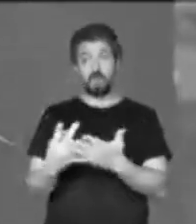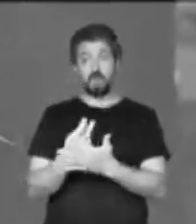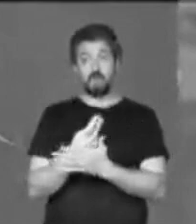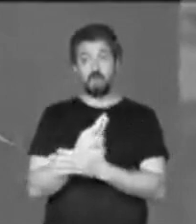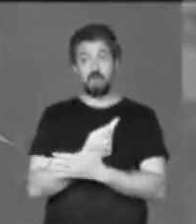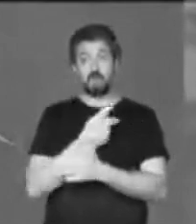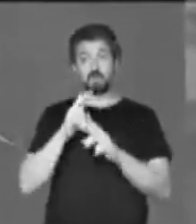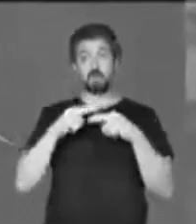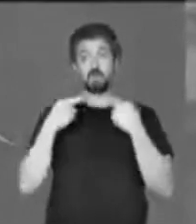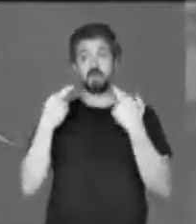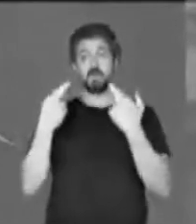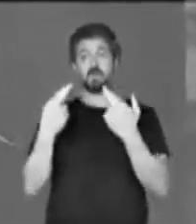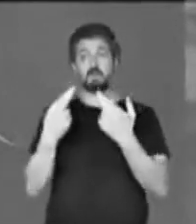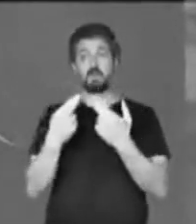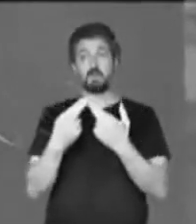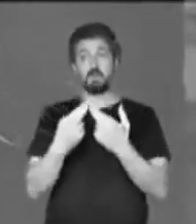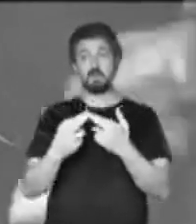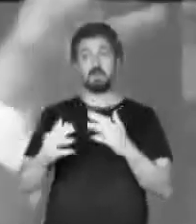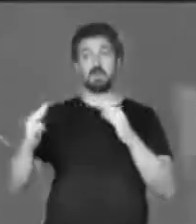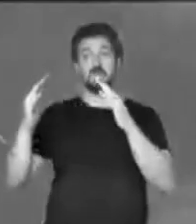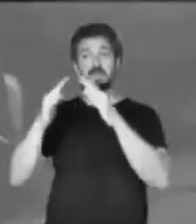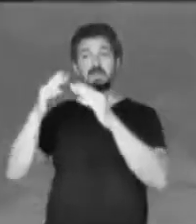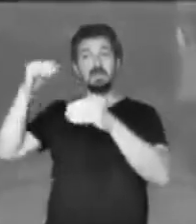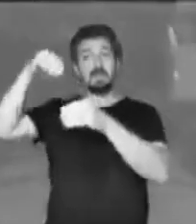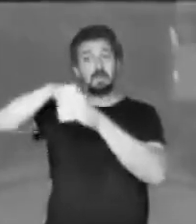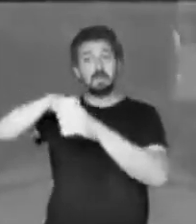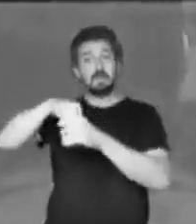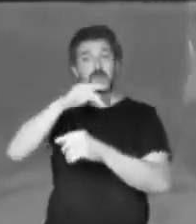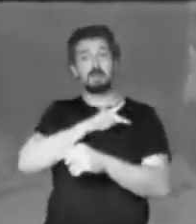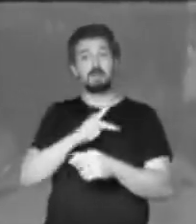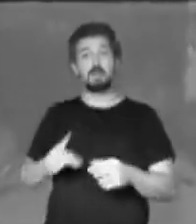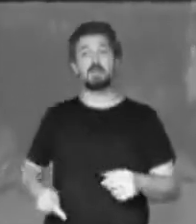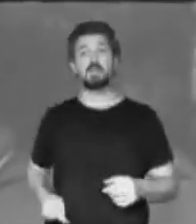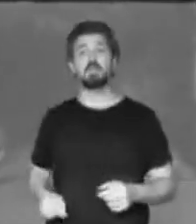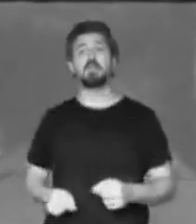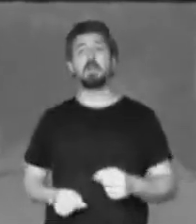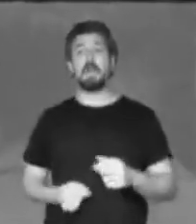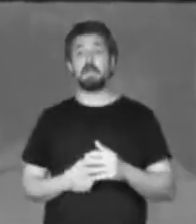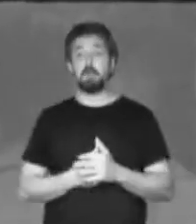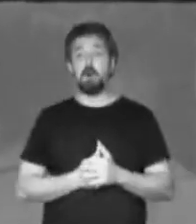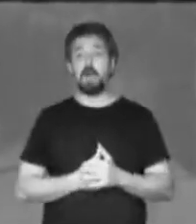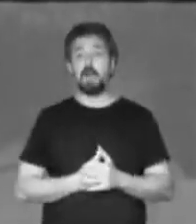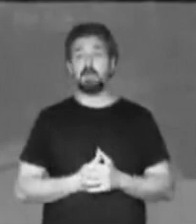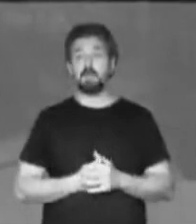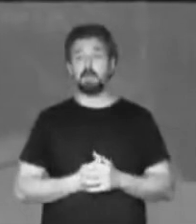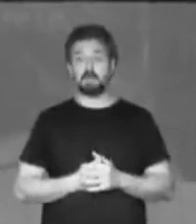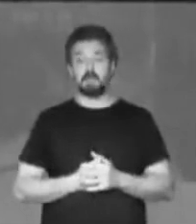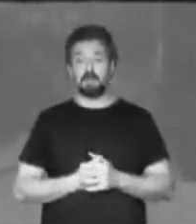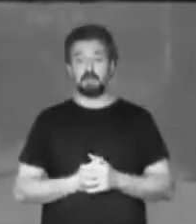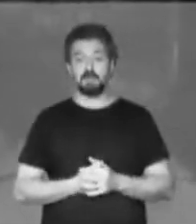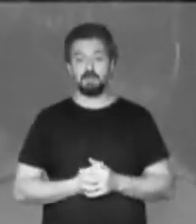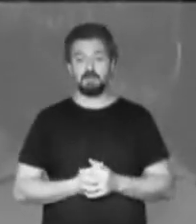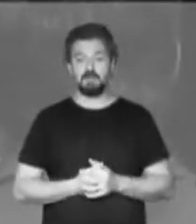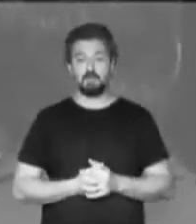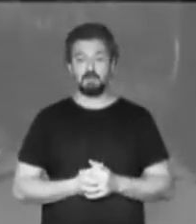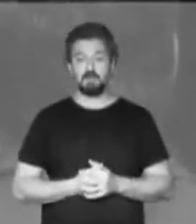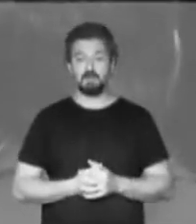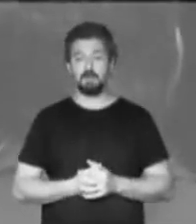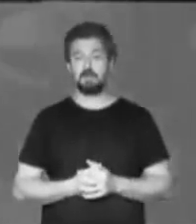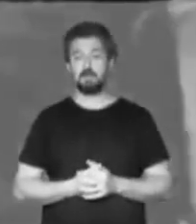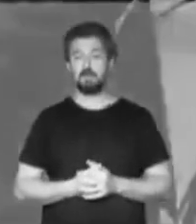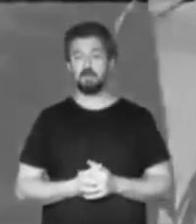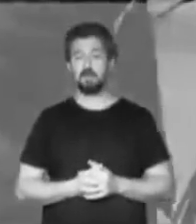na reunião na casa do deputado. Não nos meça pela sua régua, rapaz. Não nos meça pela sua régua. Malcado